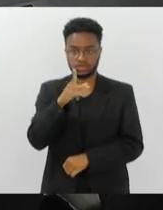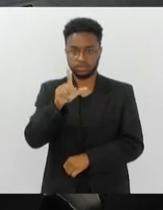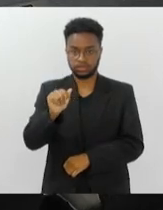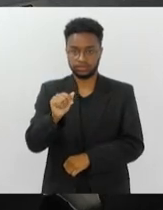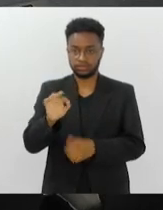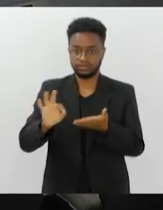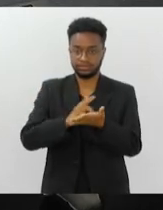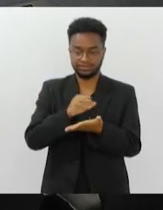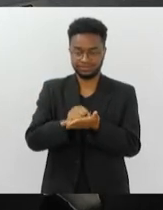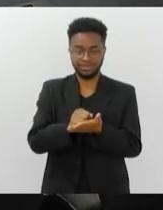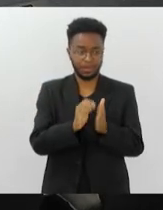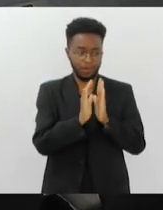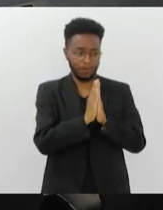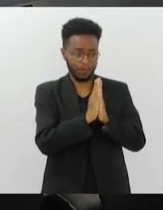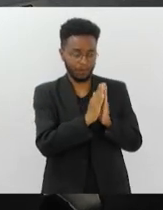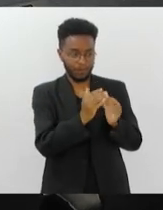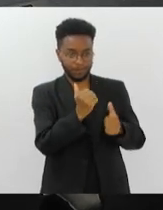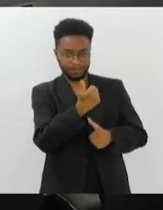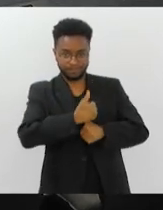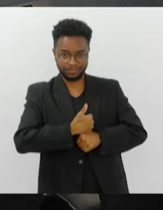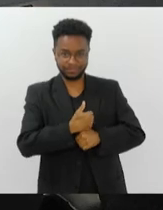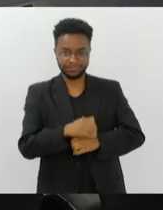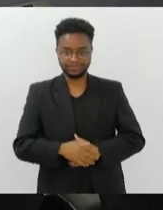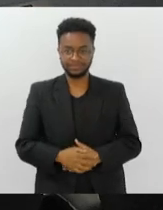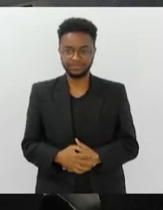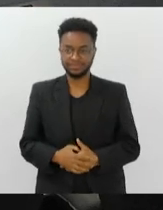Índia, você pode fazer o favor de presidir? Obrigada.